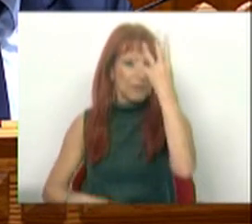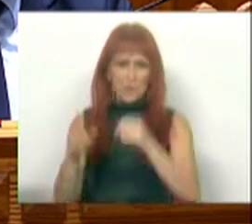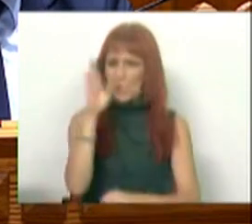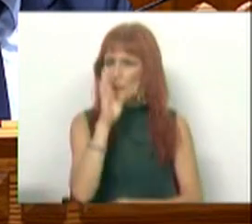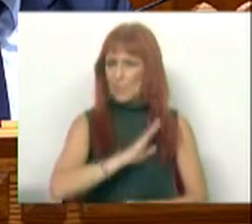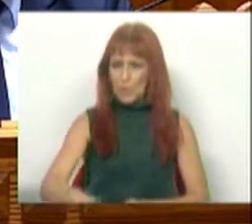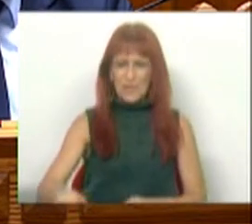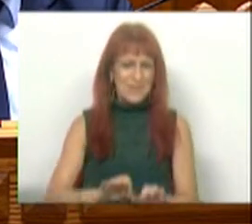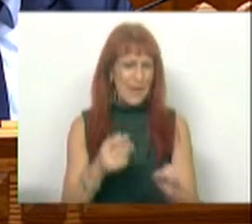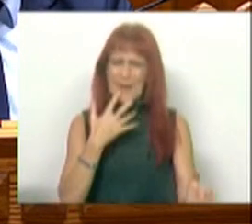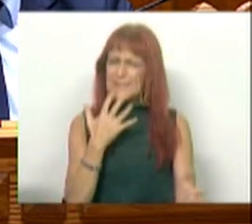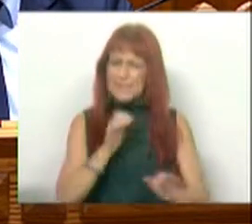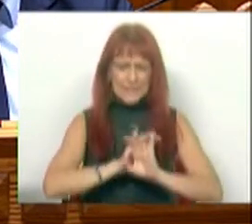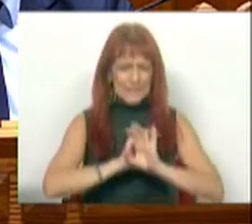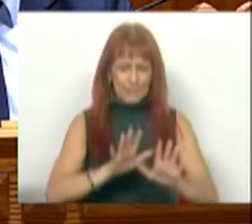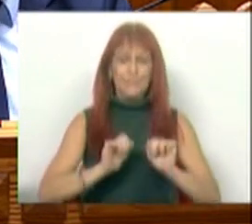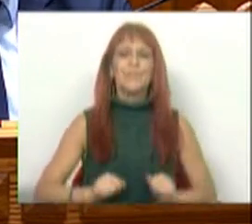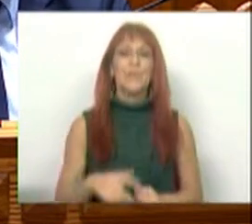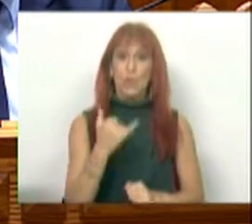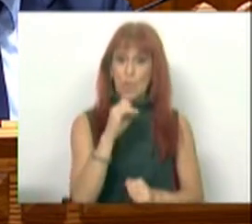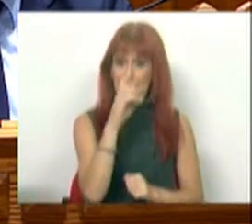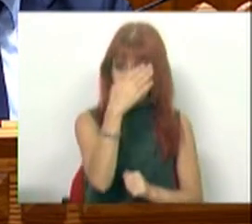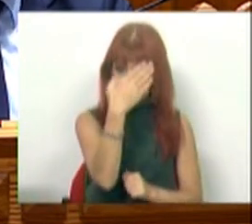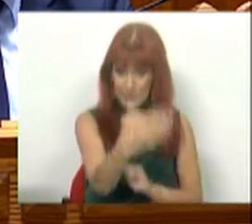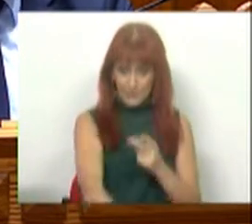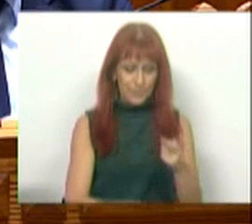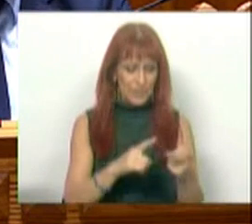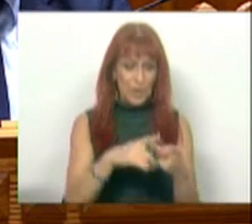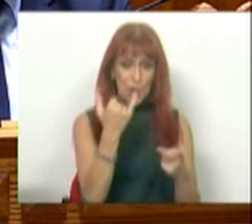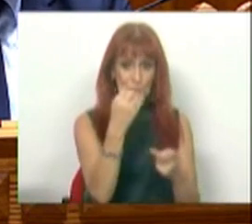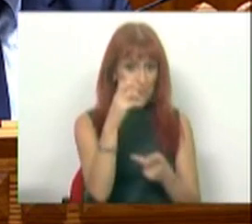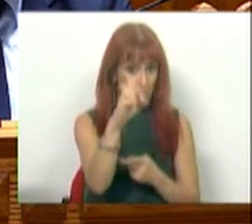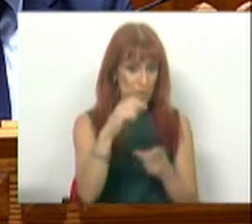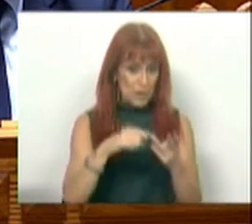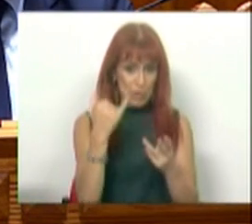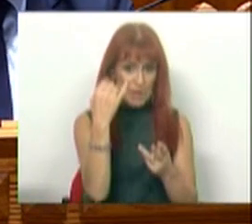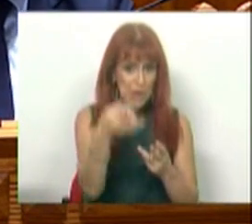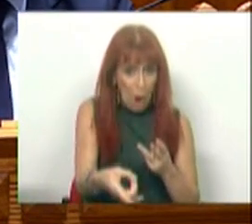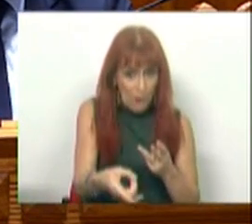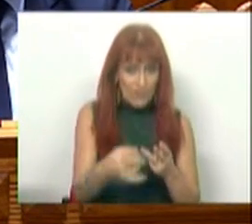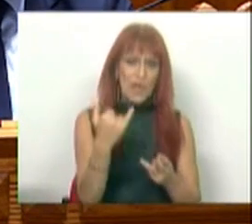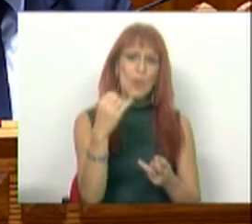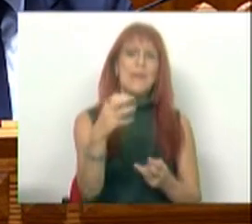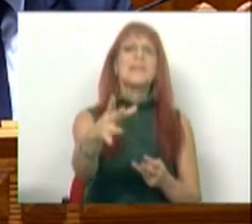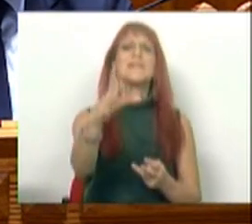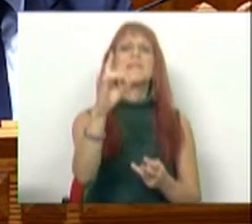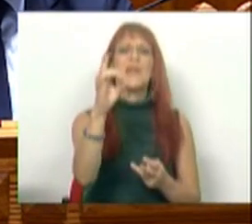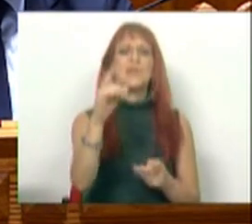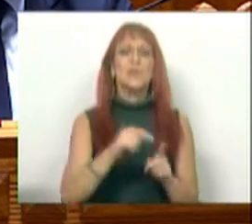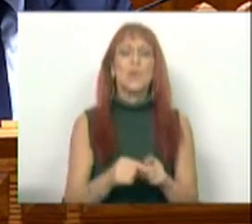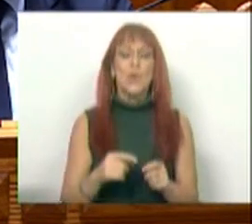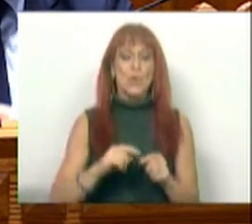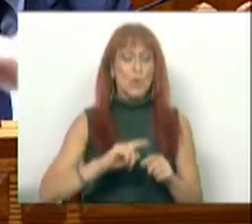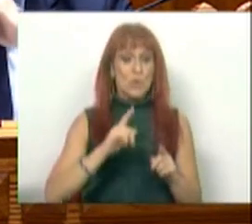aplicada em termos rigorosos. Em 2007, em 2008, em 2009 e em 2016. Os